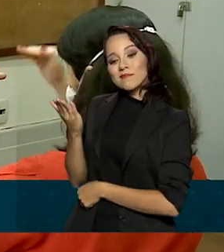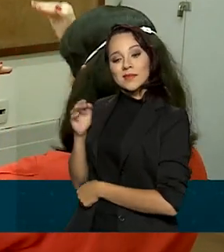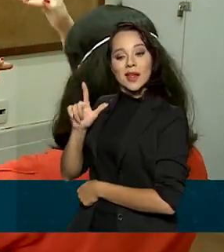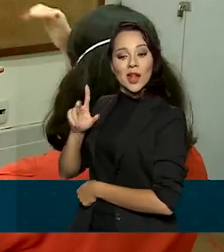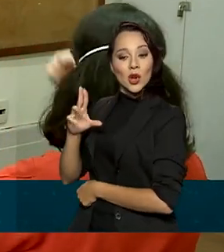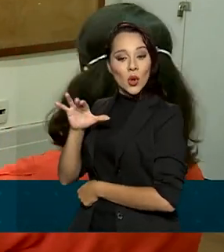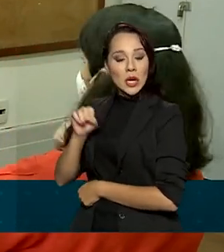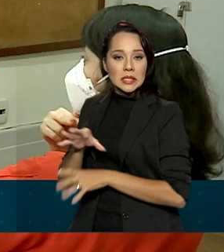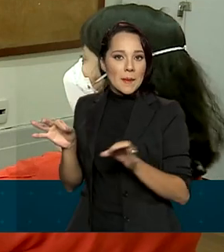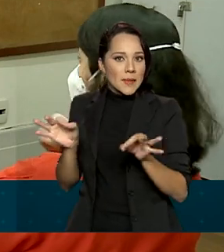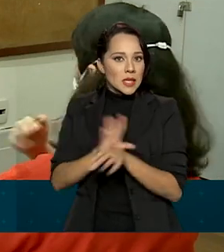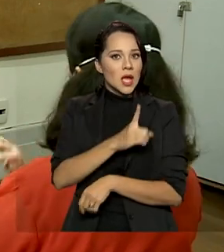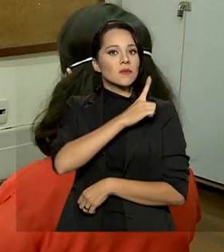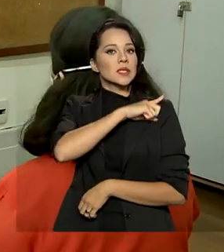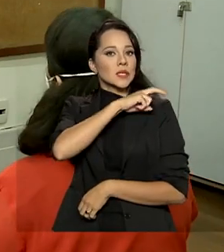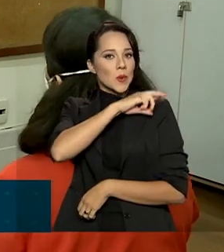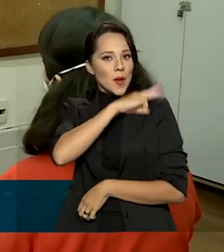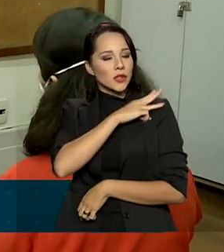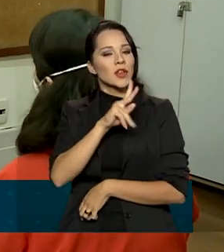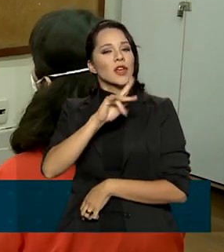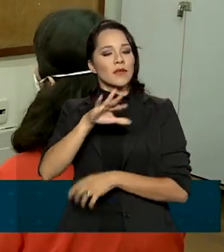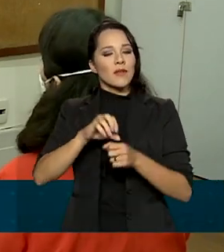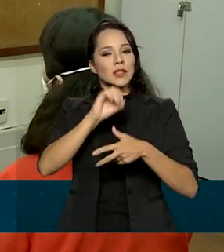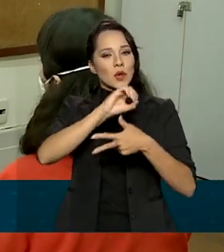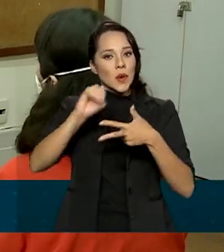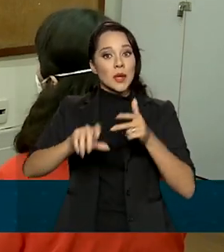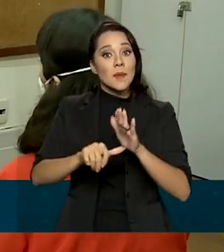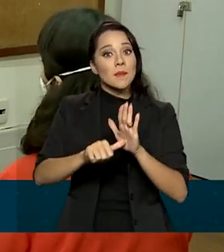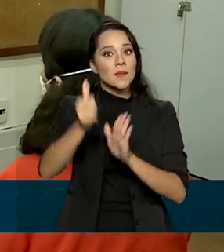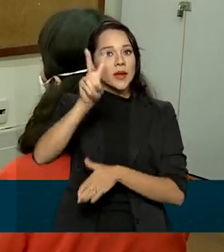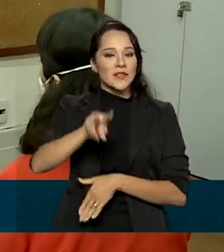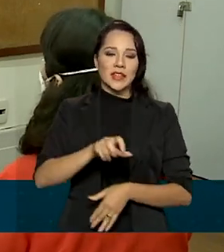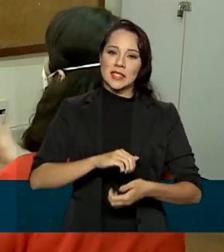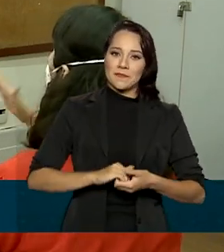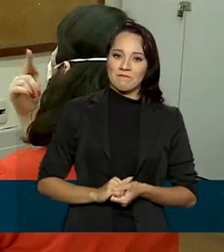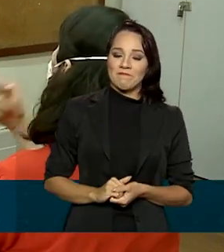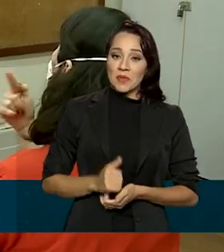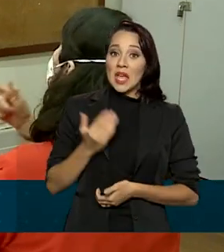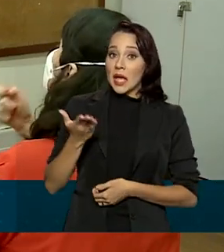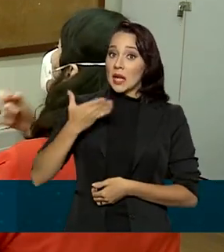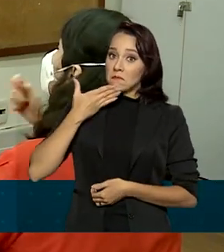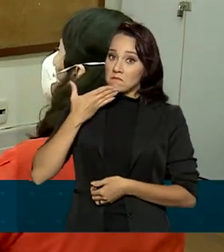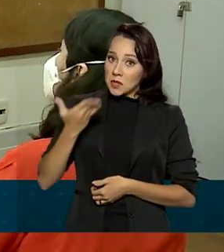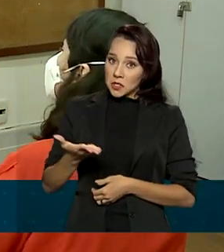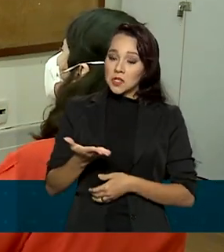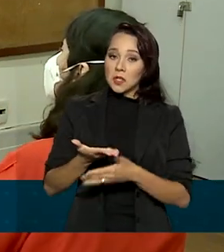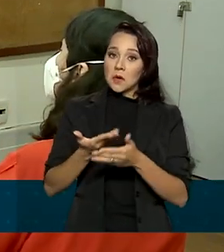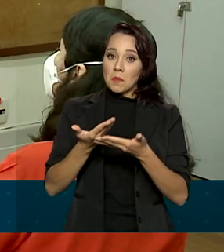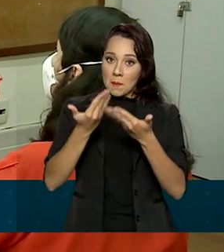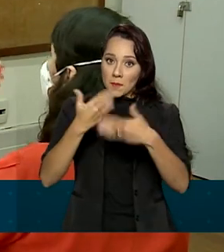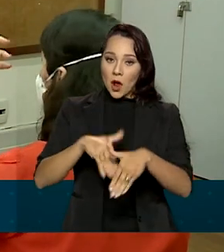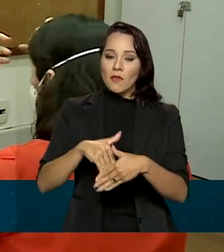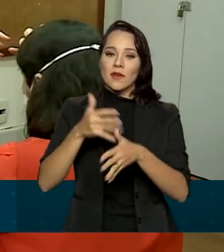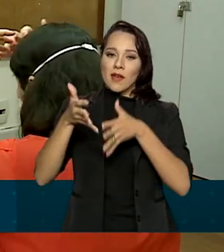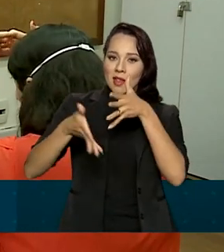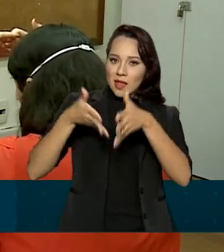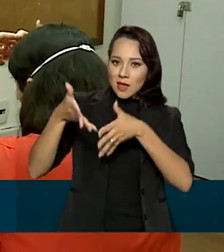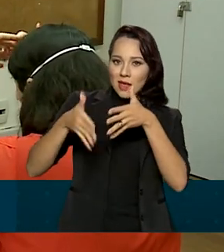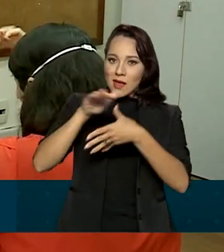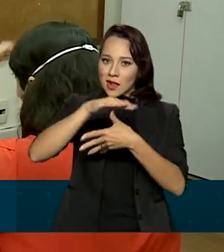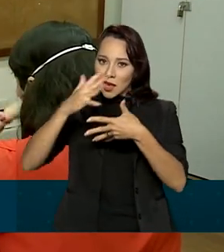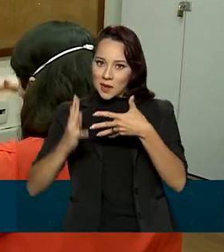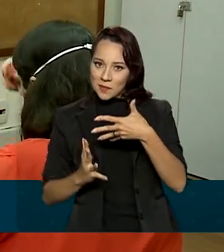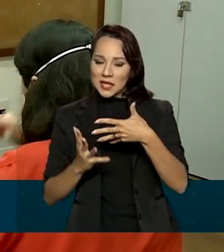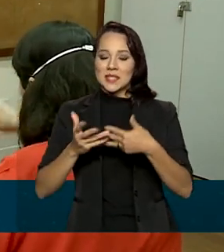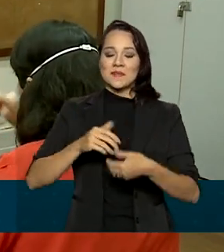que está terminando o ensino médio e vai fazer o Enem pela primeira vez. Ele solicitou para fazer a prova em libras, a